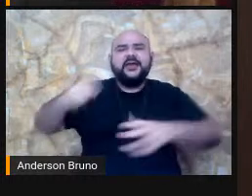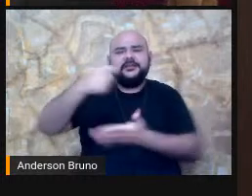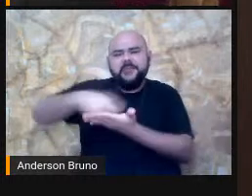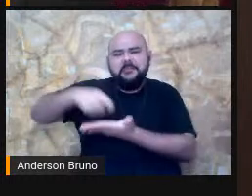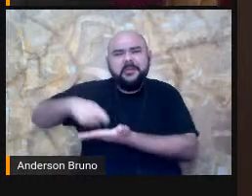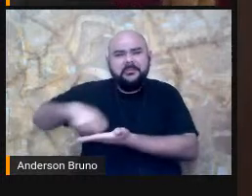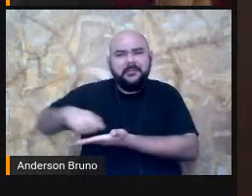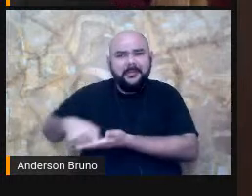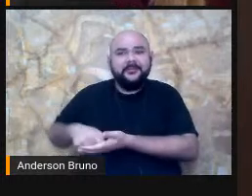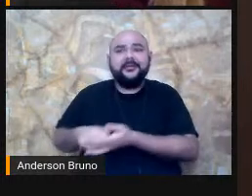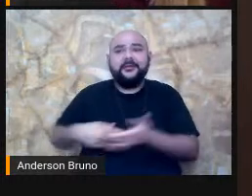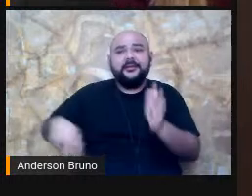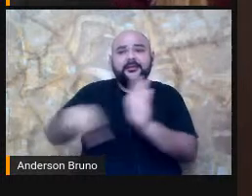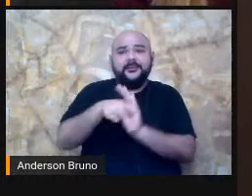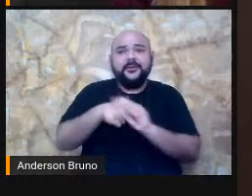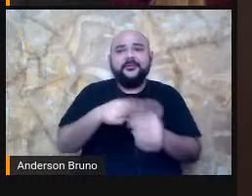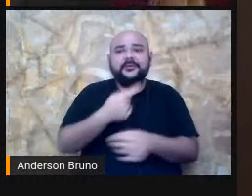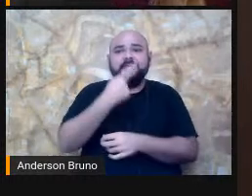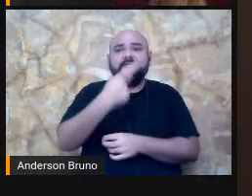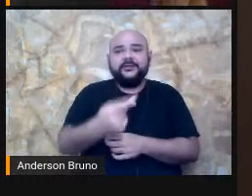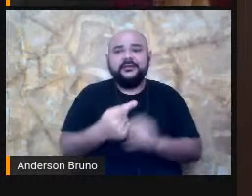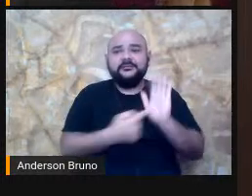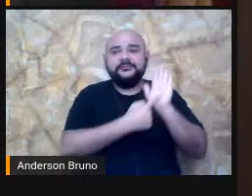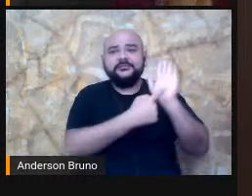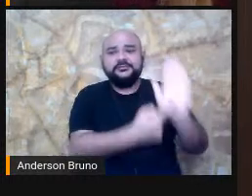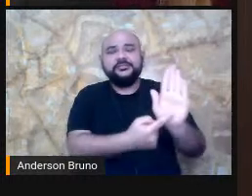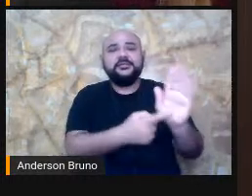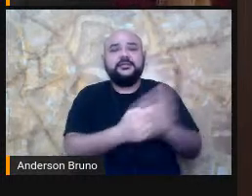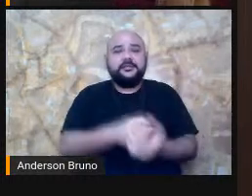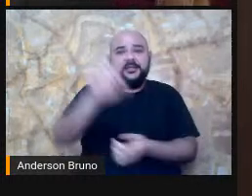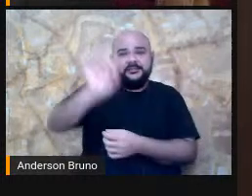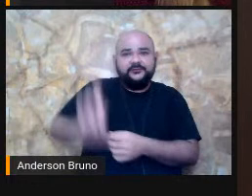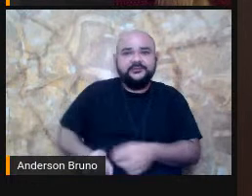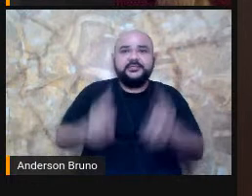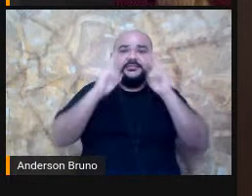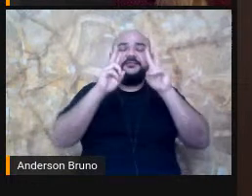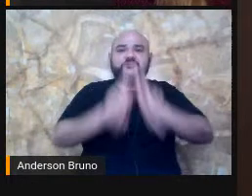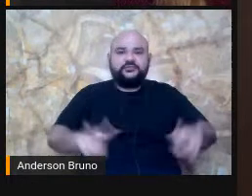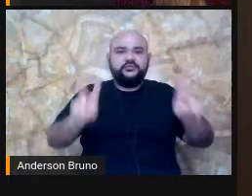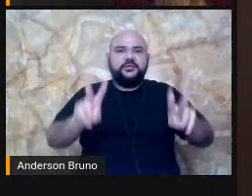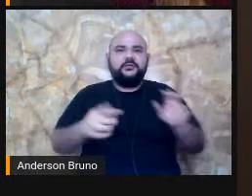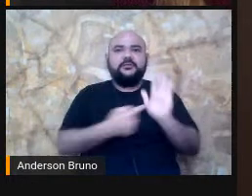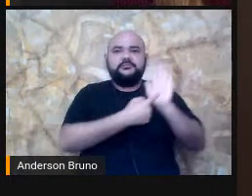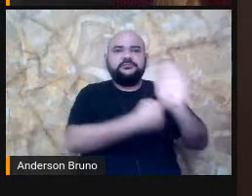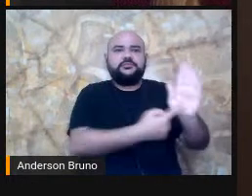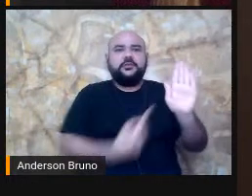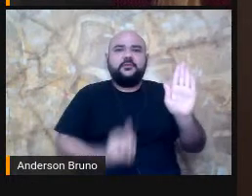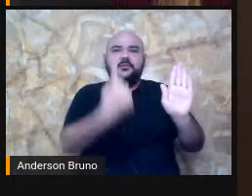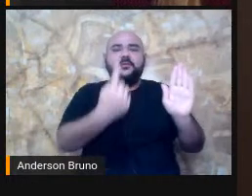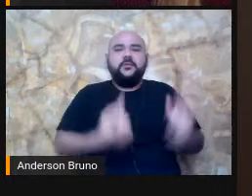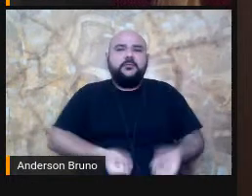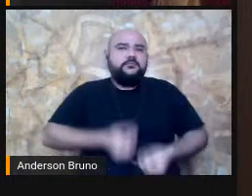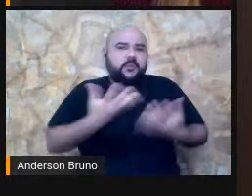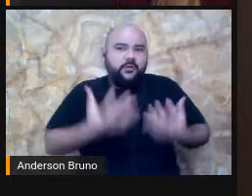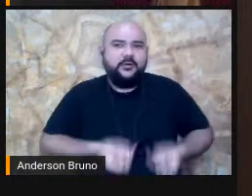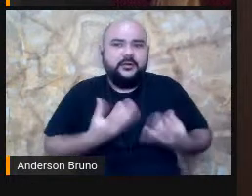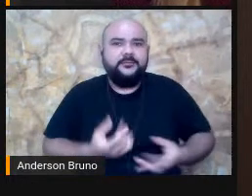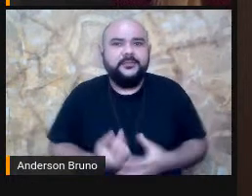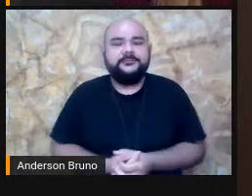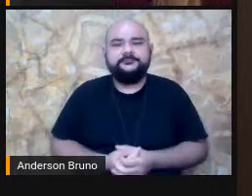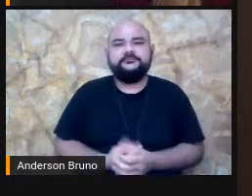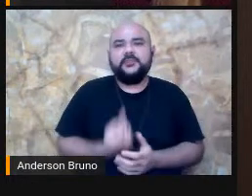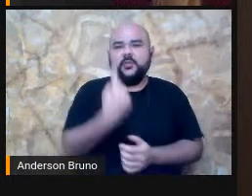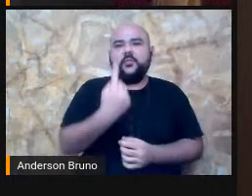para falar um pouco sobre a questão da deficiência visual. Eu selecionei um poema dele aqui, que se chama Um Cego,